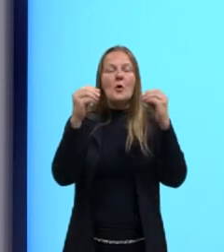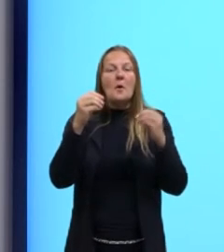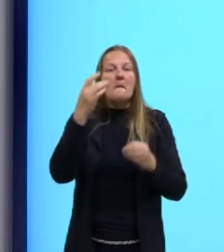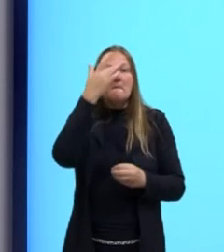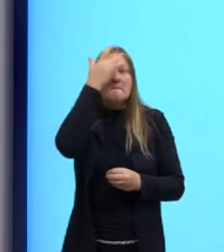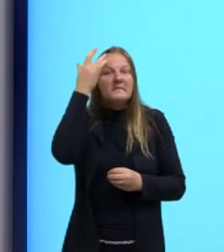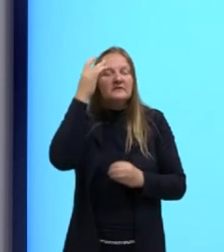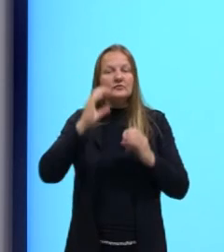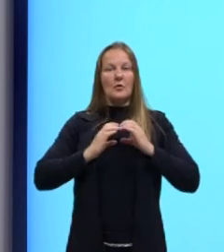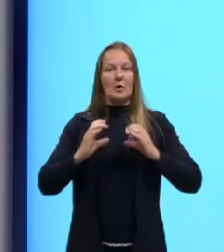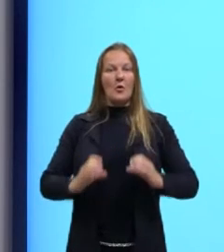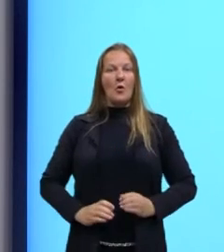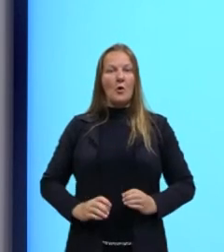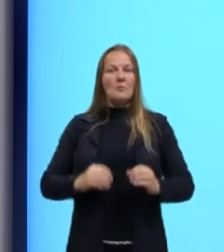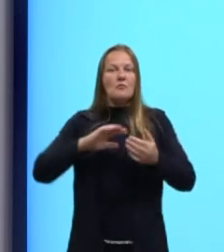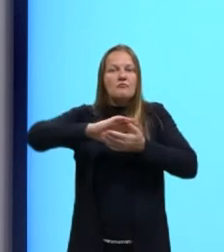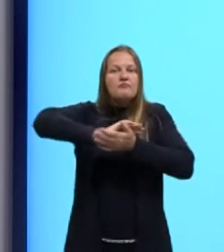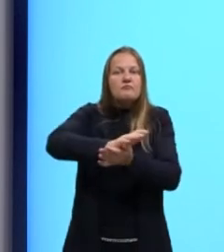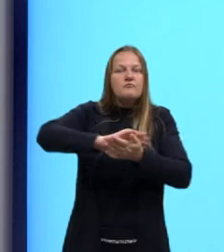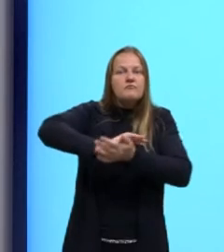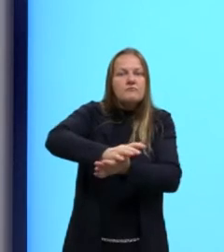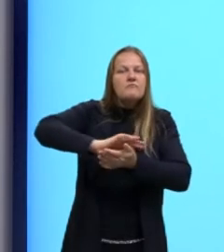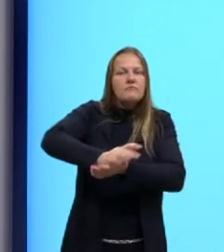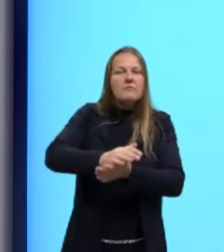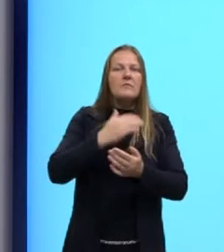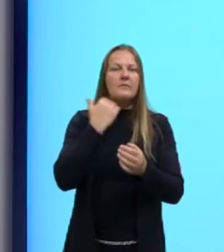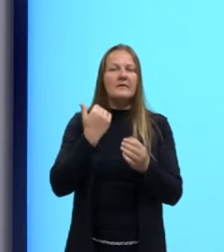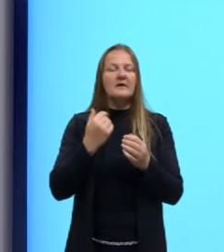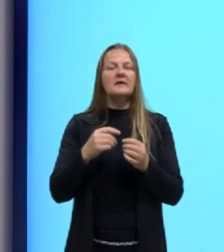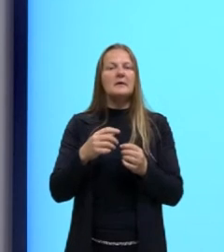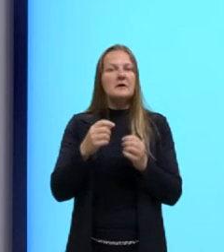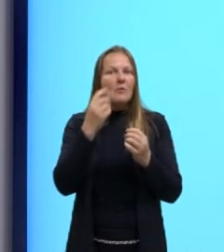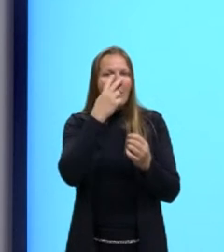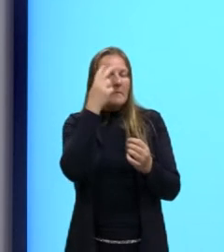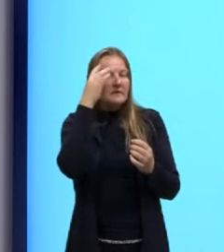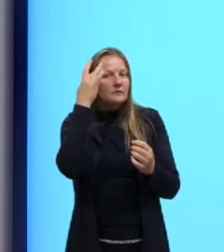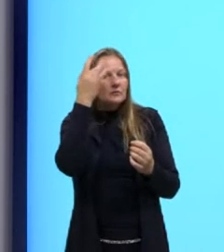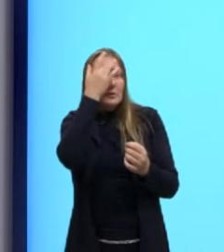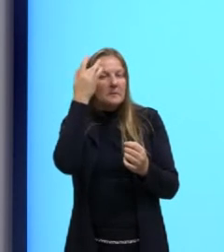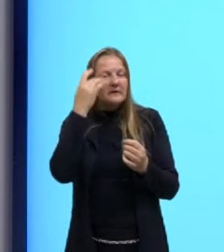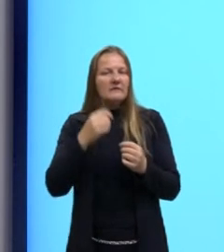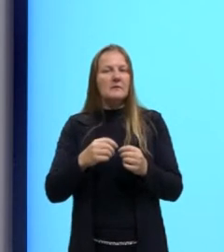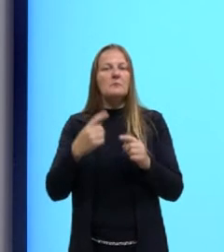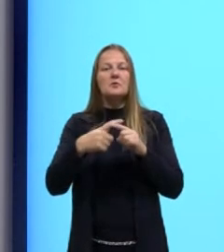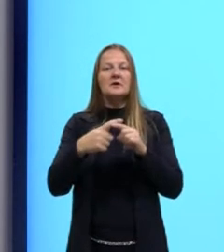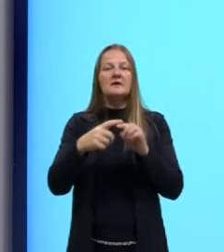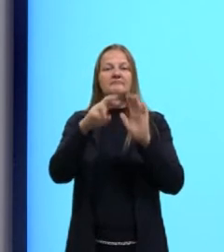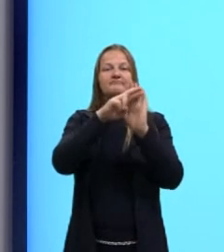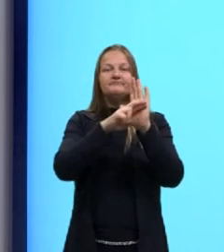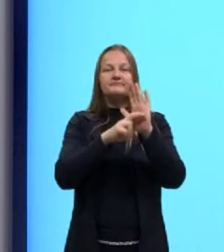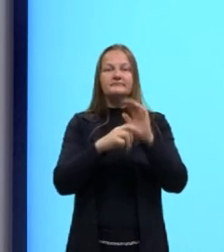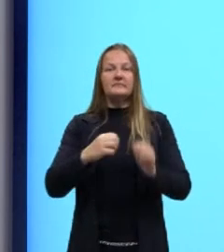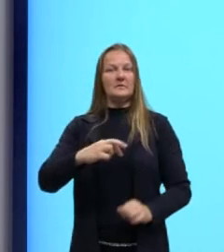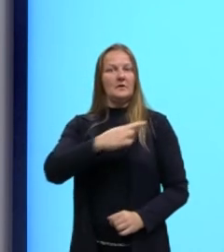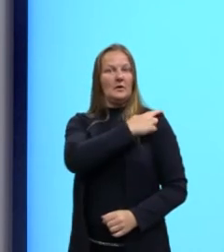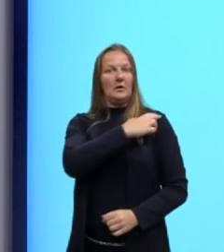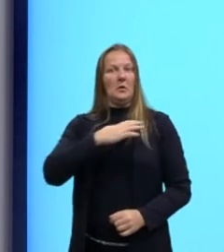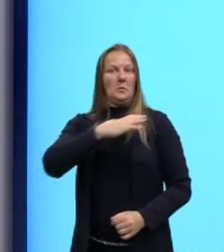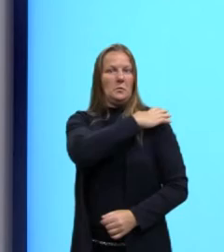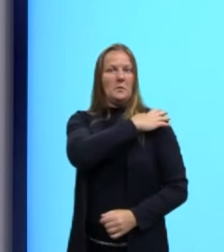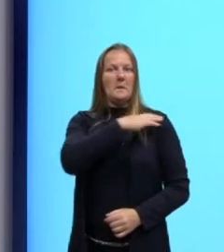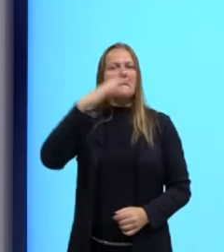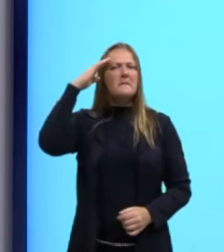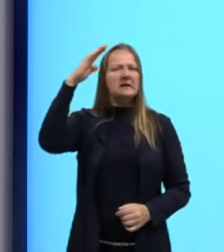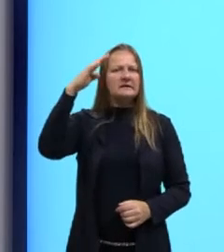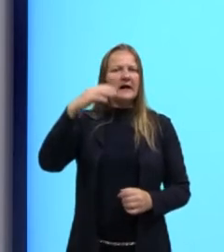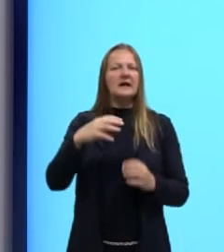corpos de pessoas assassinadas pelo Esquadrão da Morte em casos do regime militar. Então, quando esse artista faz essa